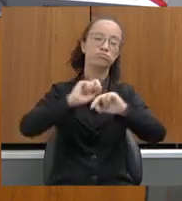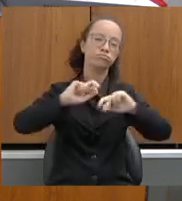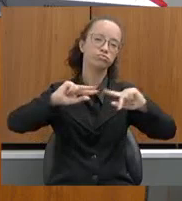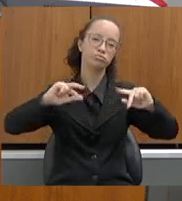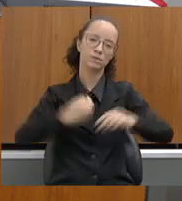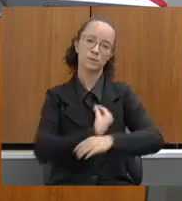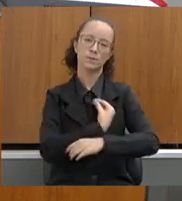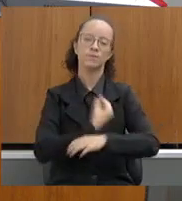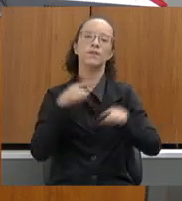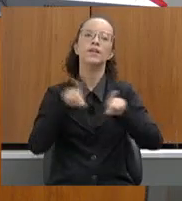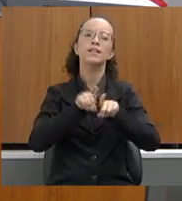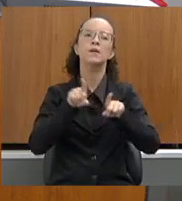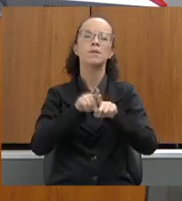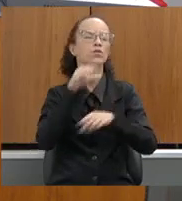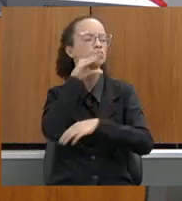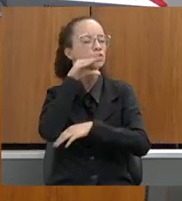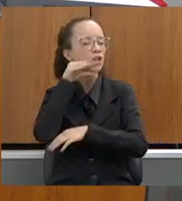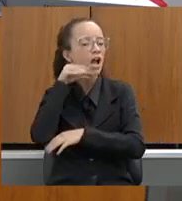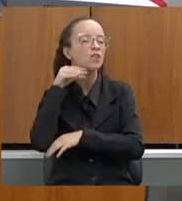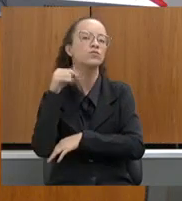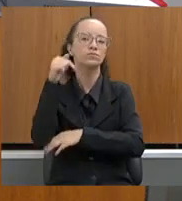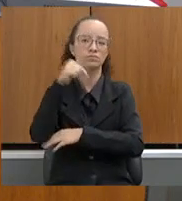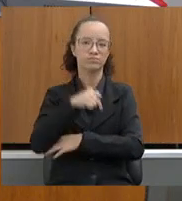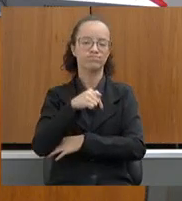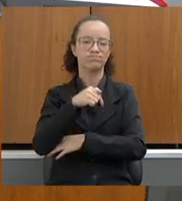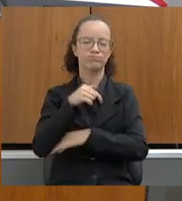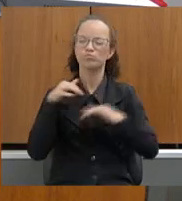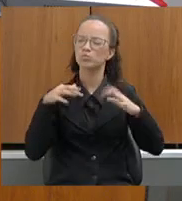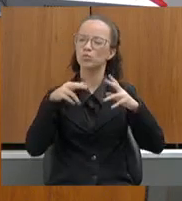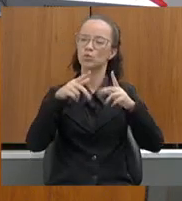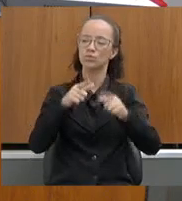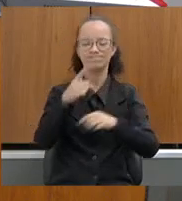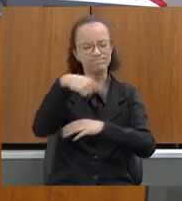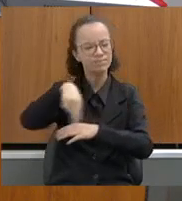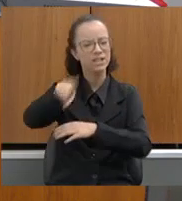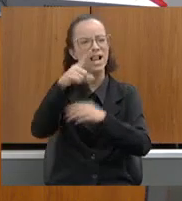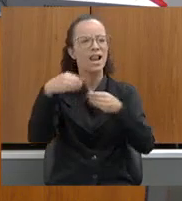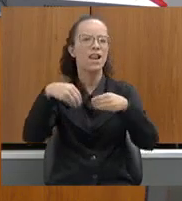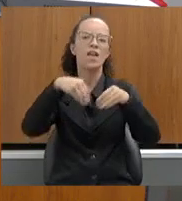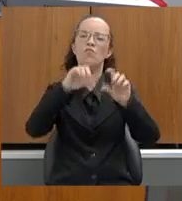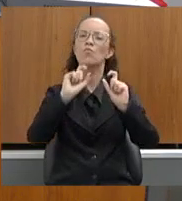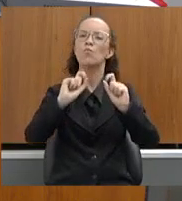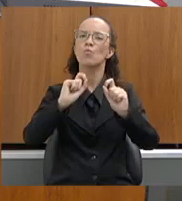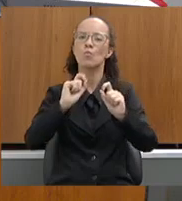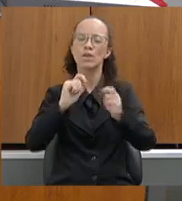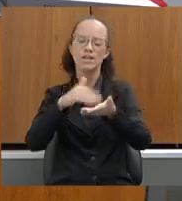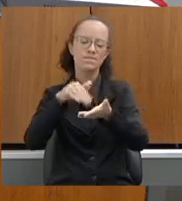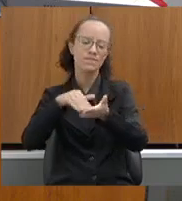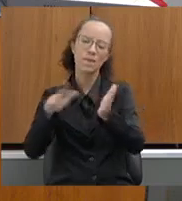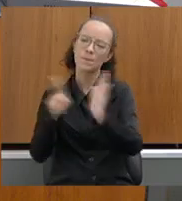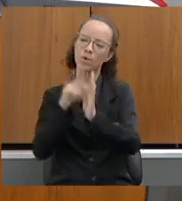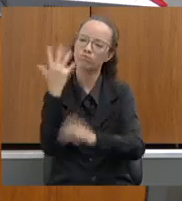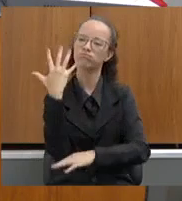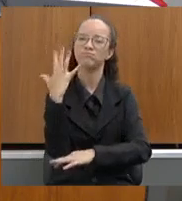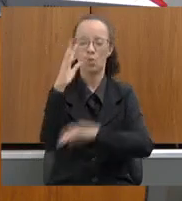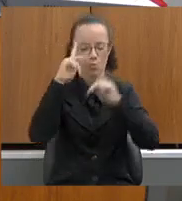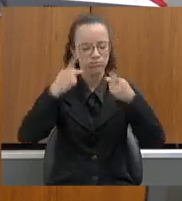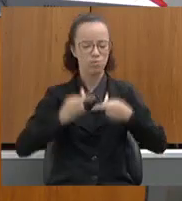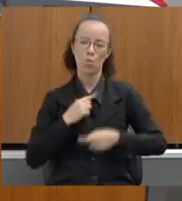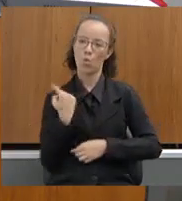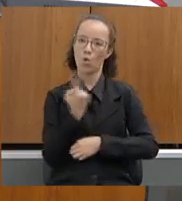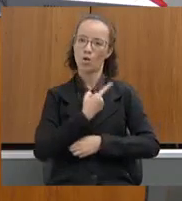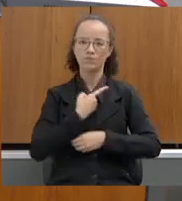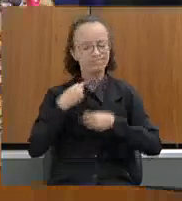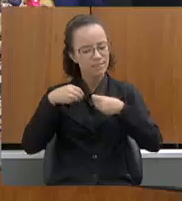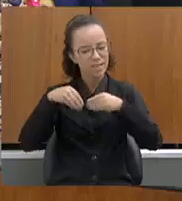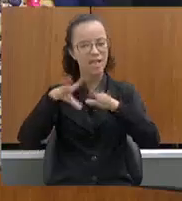e a todos os servidores. Levem para os servidores da Secretaria de Meio Ambiente o nosso profundo reconhecimento e a nossa